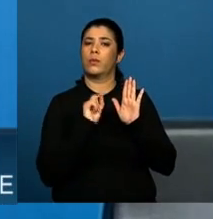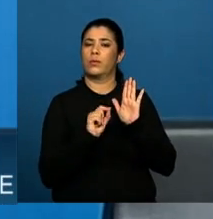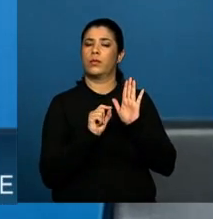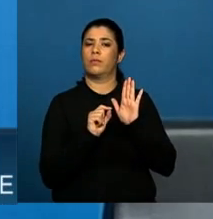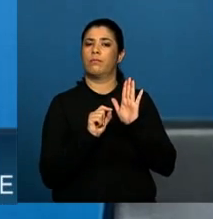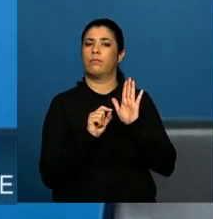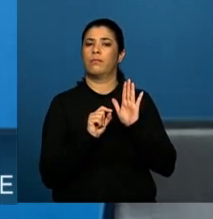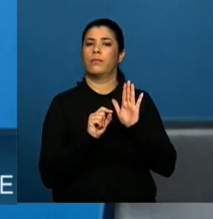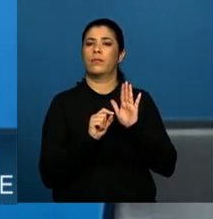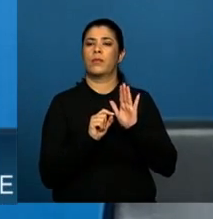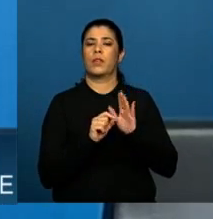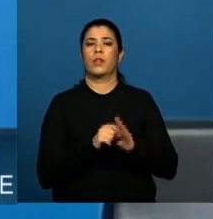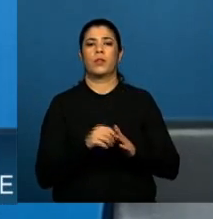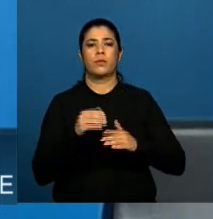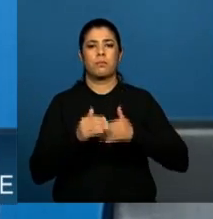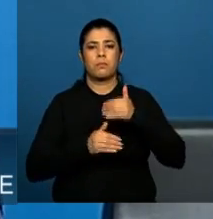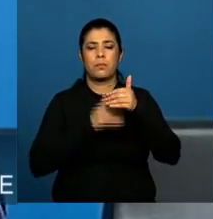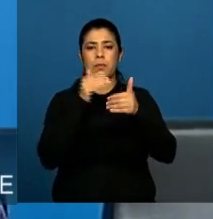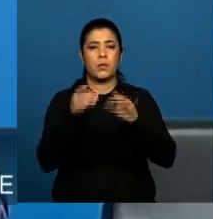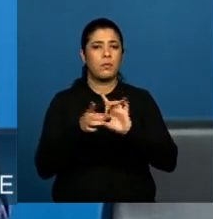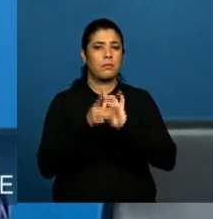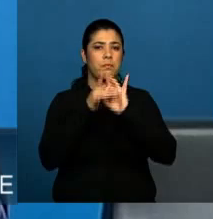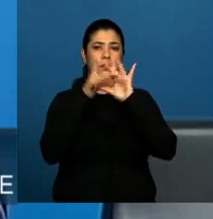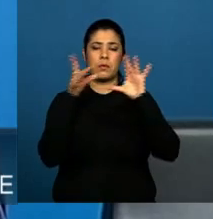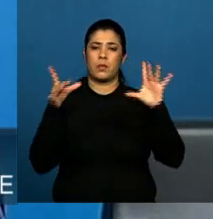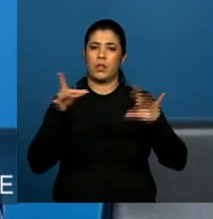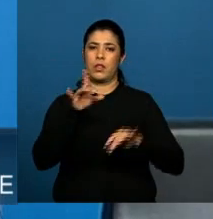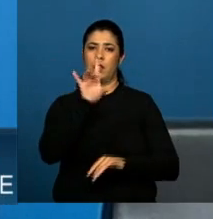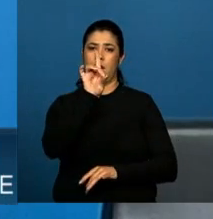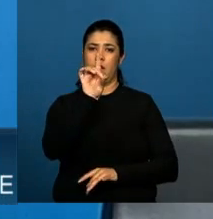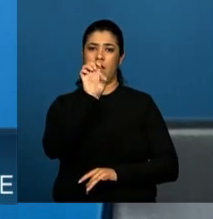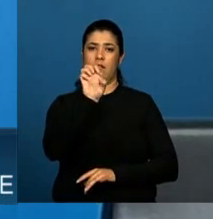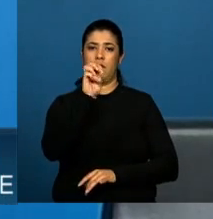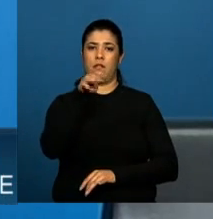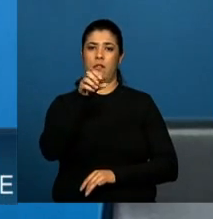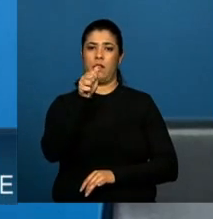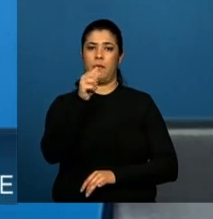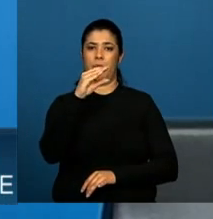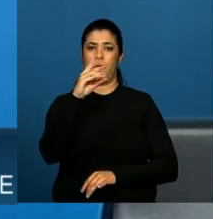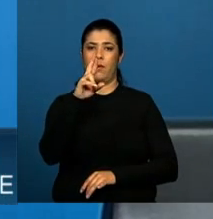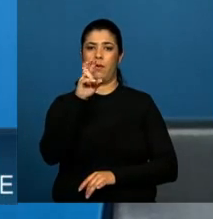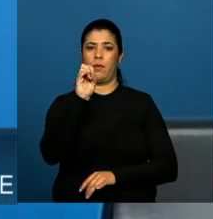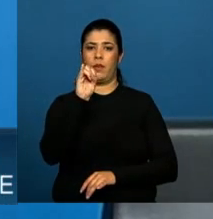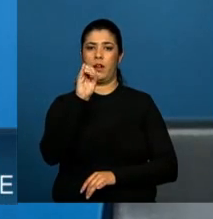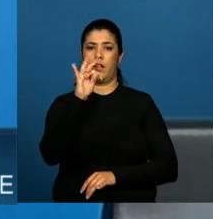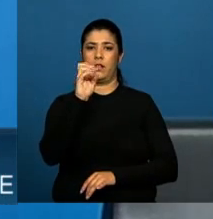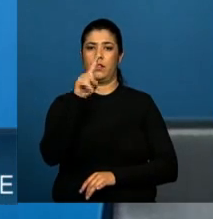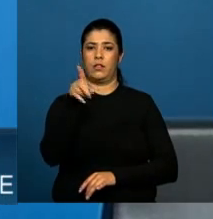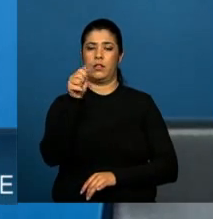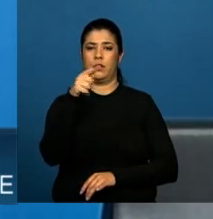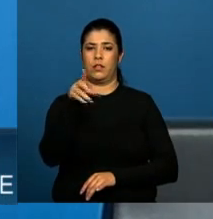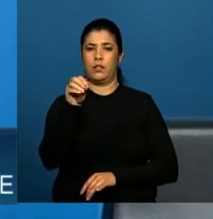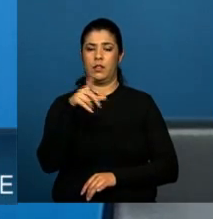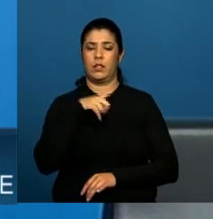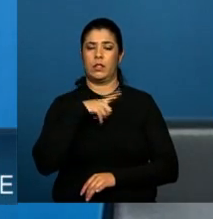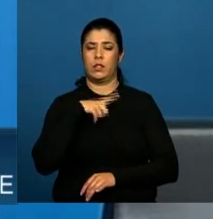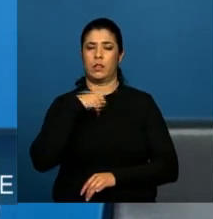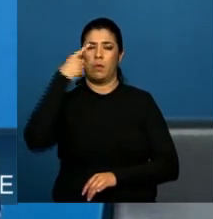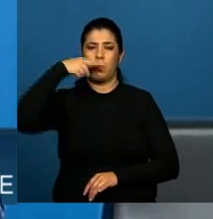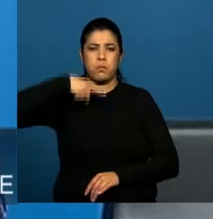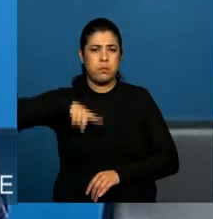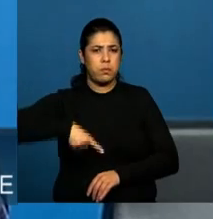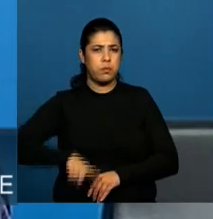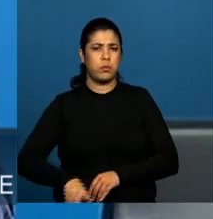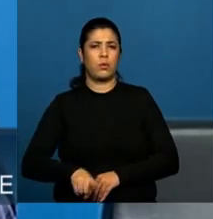democratização que se aprofunda e que se alarga,